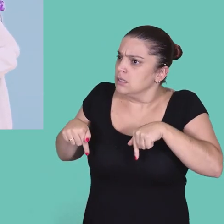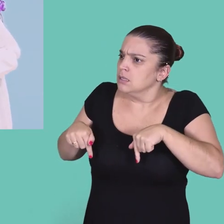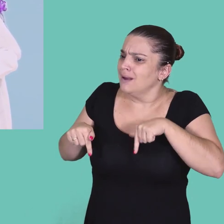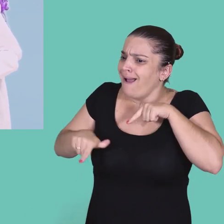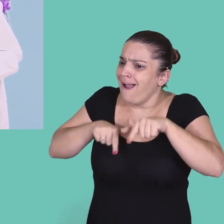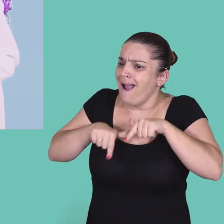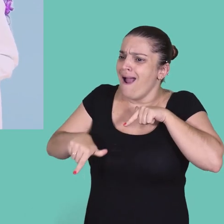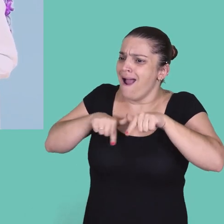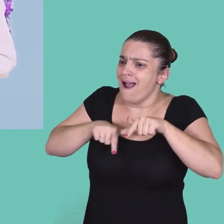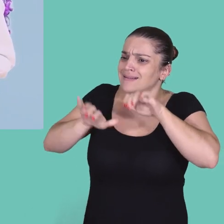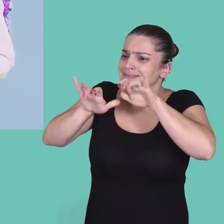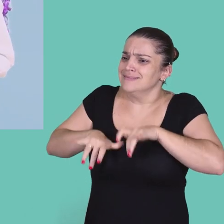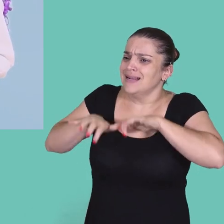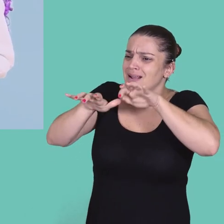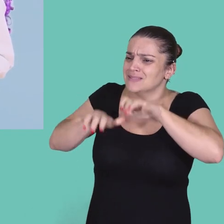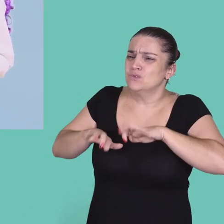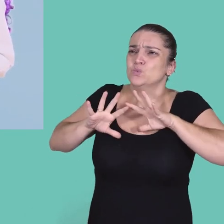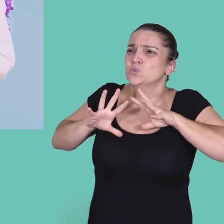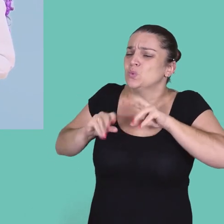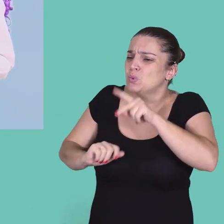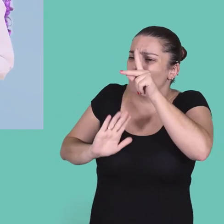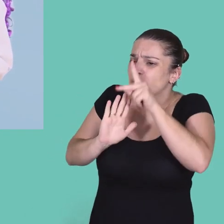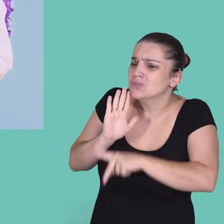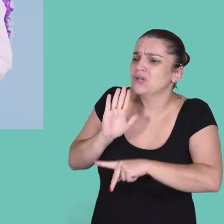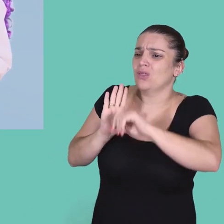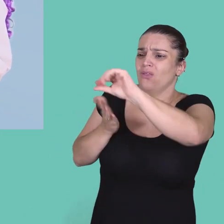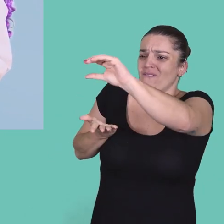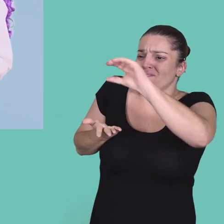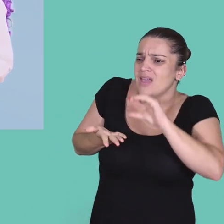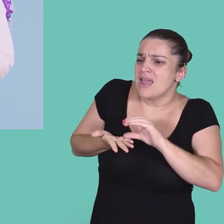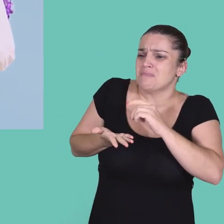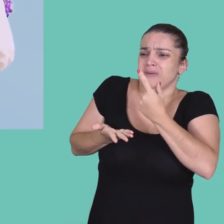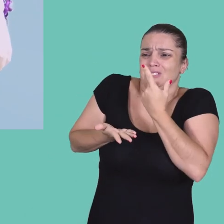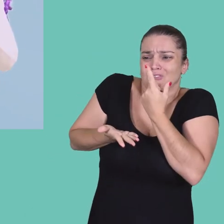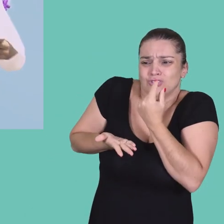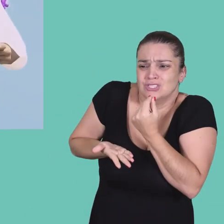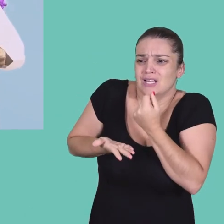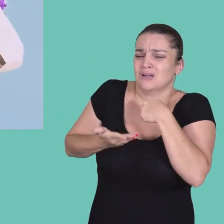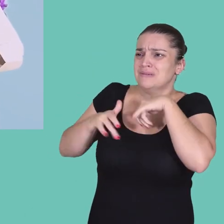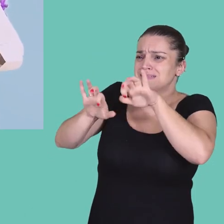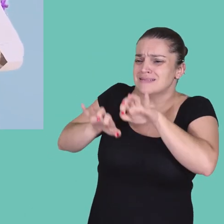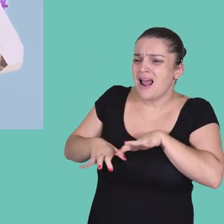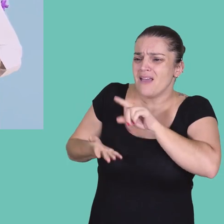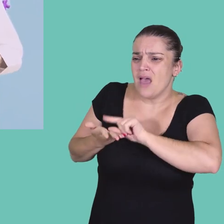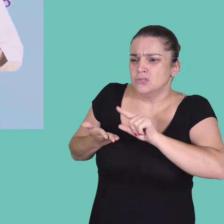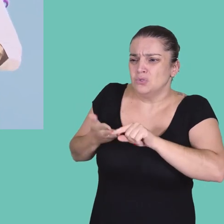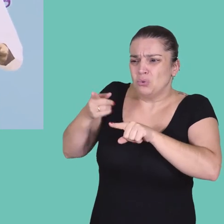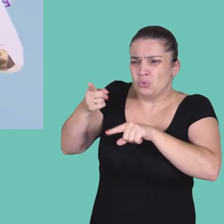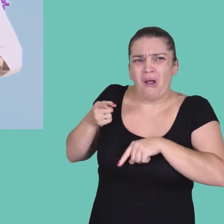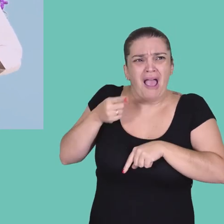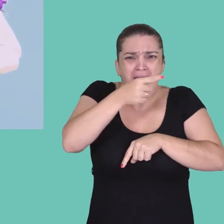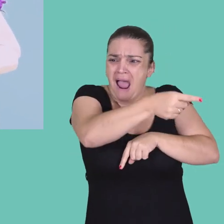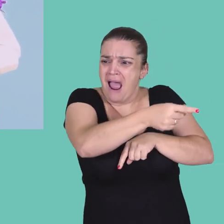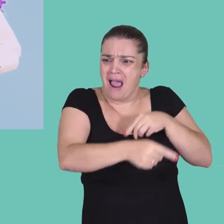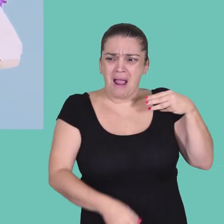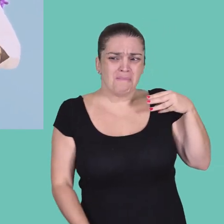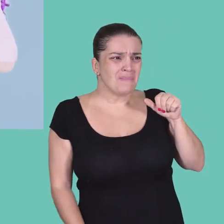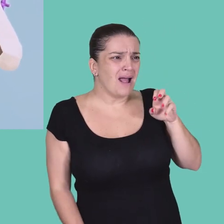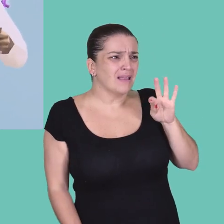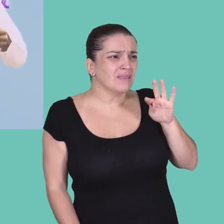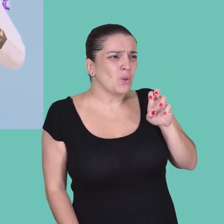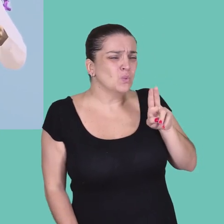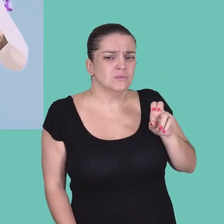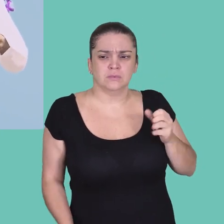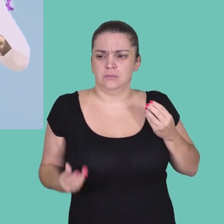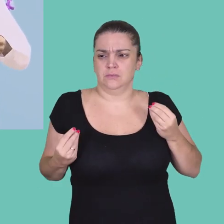Mas, professor, eu sou a pessoa que escreve todos os projetos desse laboratório, que ganha todo o financiamento, que escreve todos os artigos.